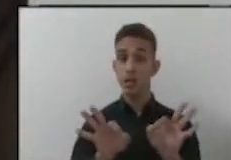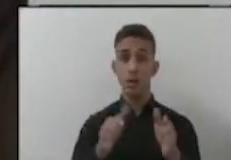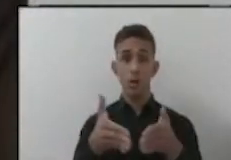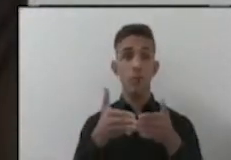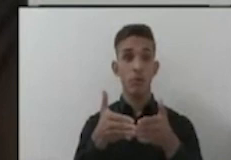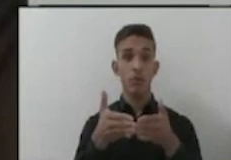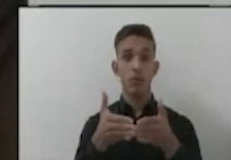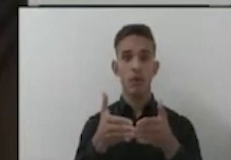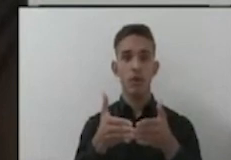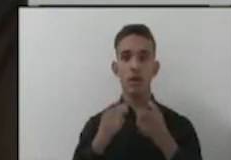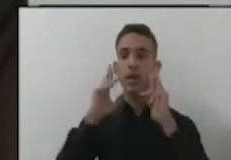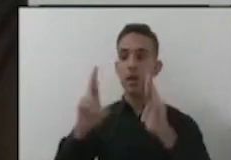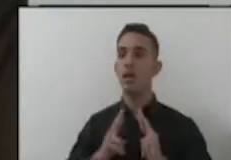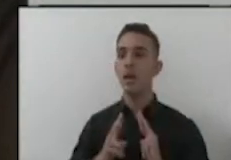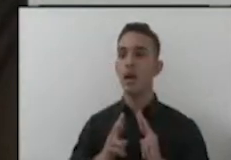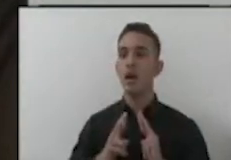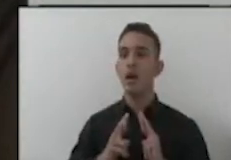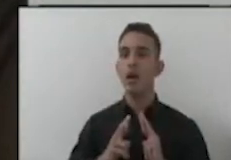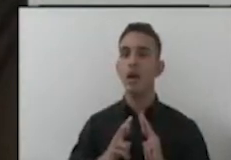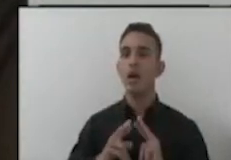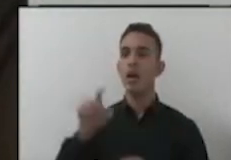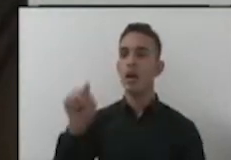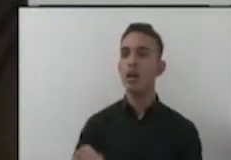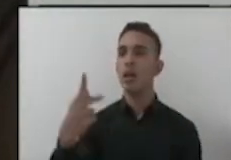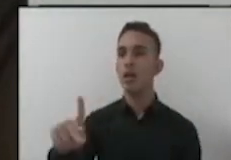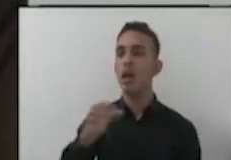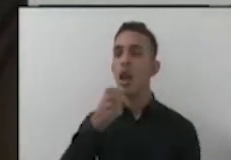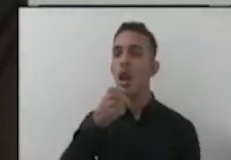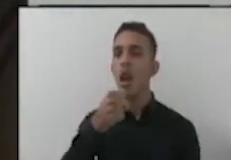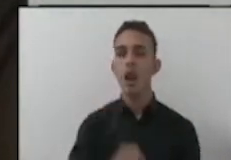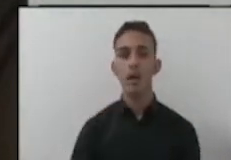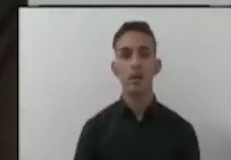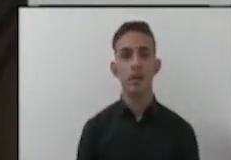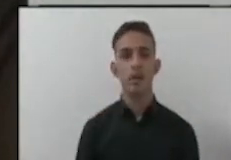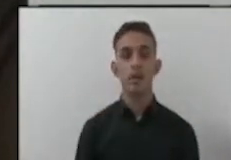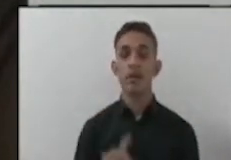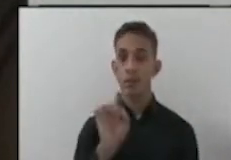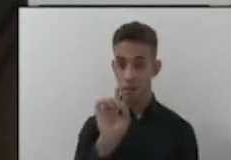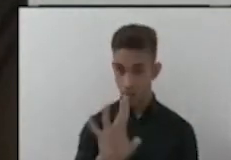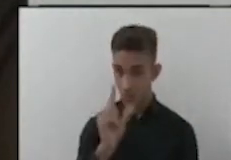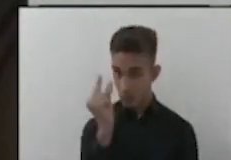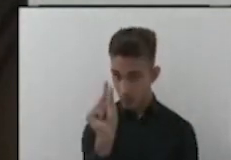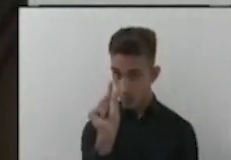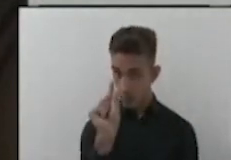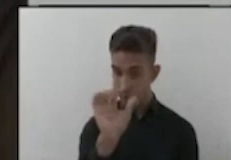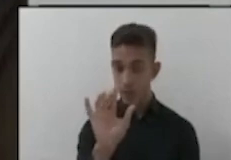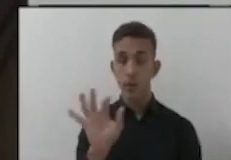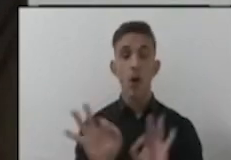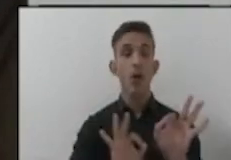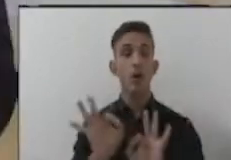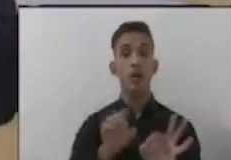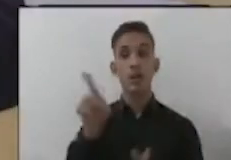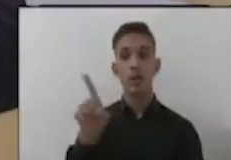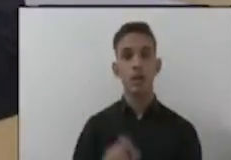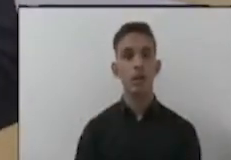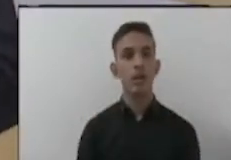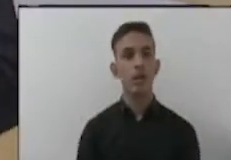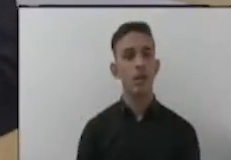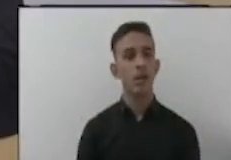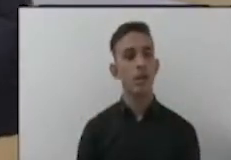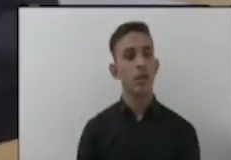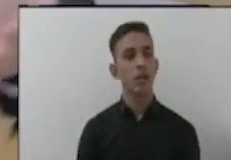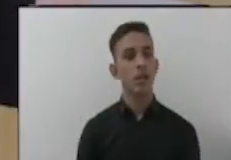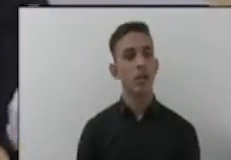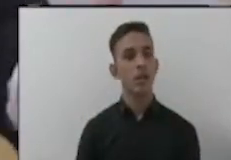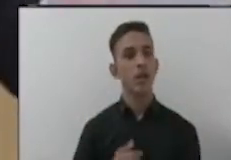presidente. Eu contra-assunto do Respeita a minha fala, desliga o microfone. Questão de ordem. Só um minutinho, vereadora. Questão de ordem, vereador, Martialo Mestre. Questão de ordem,